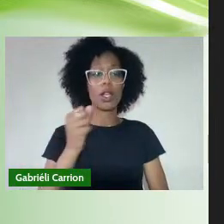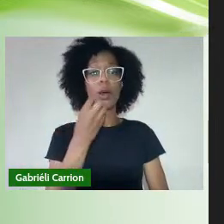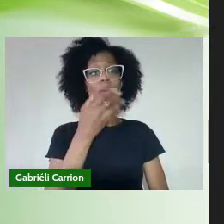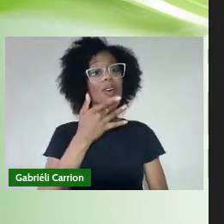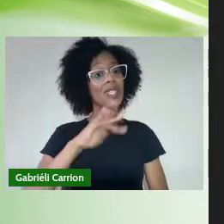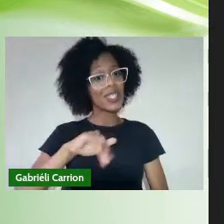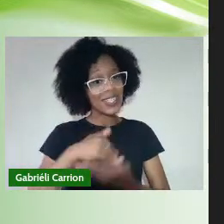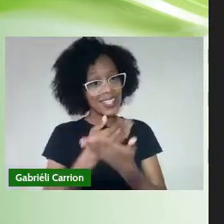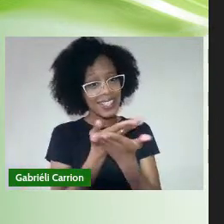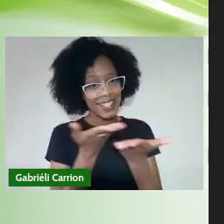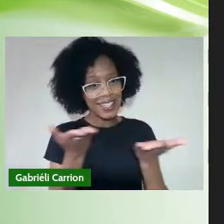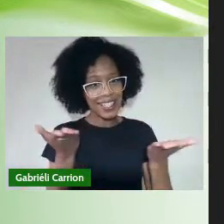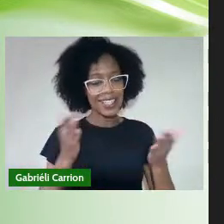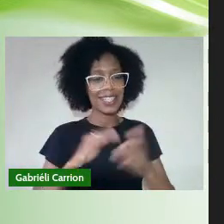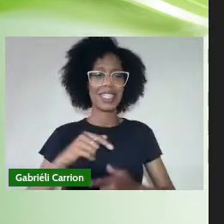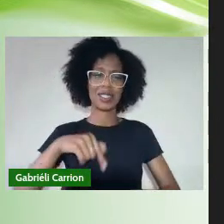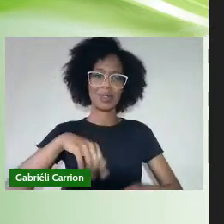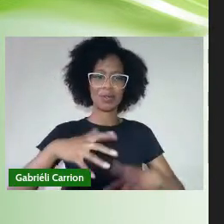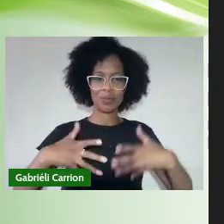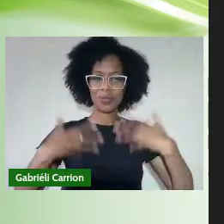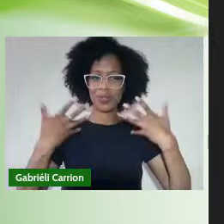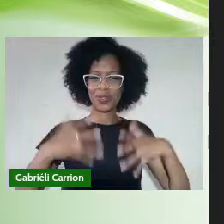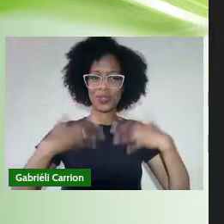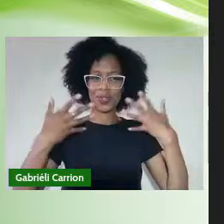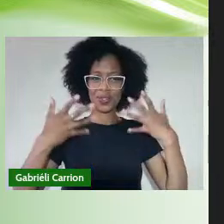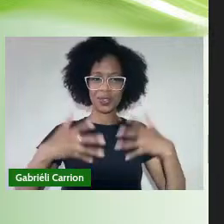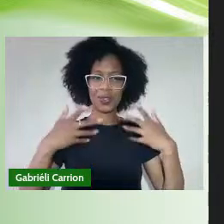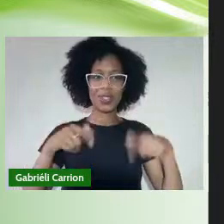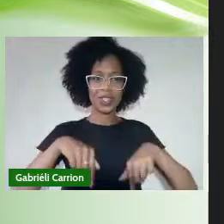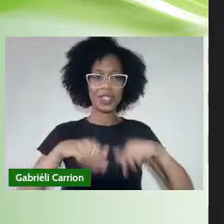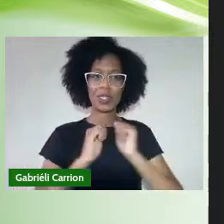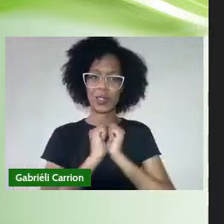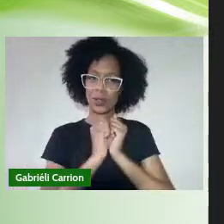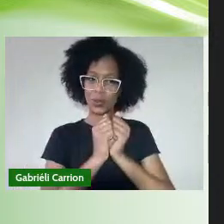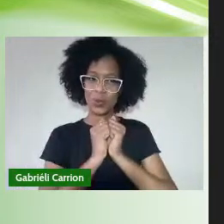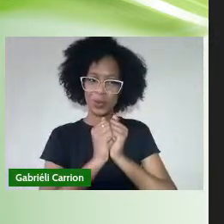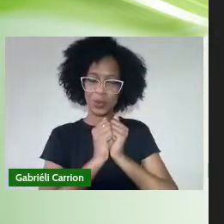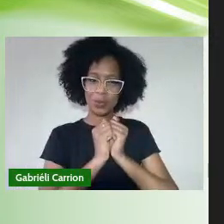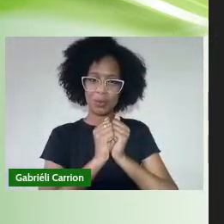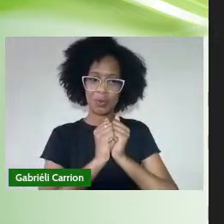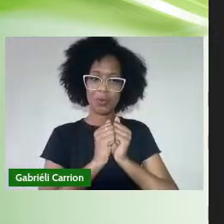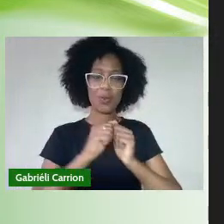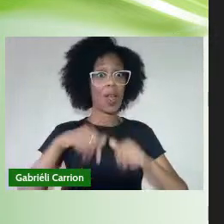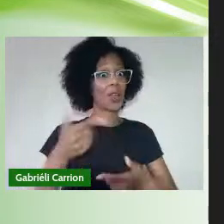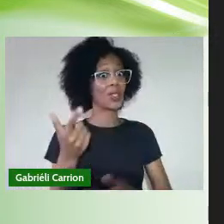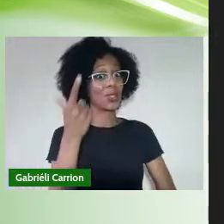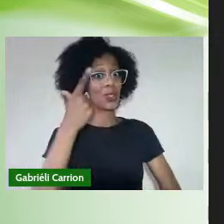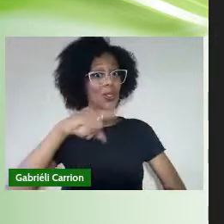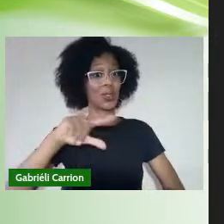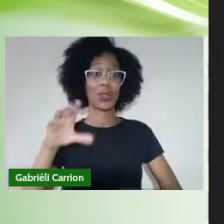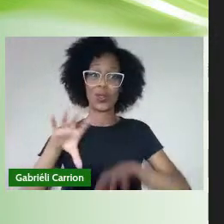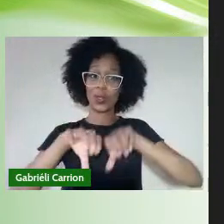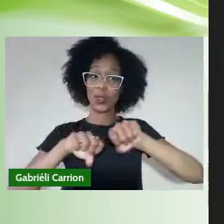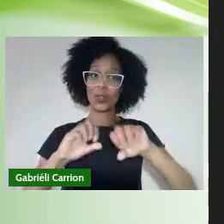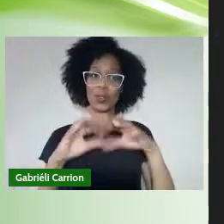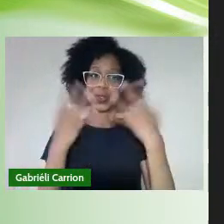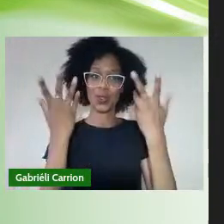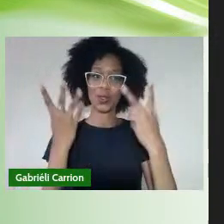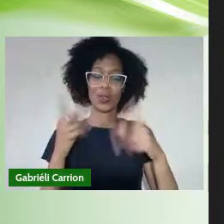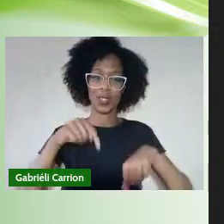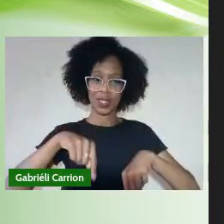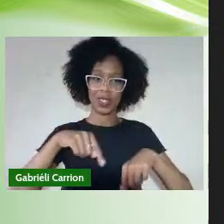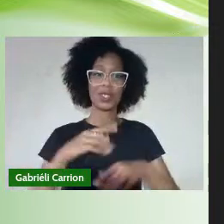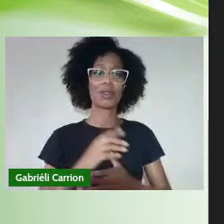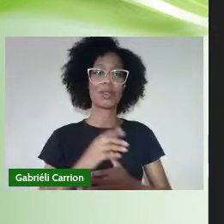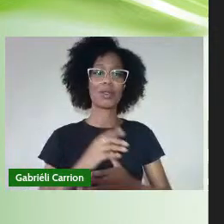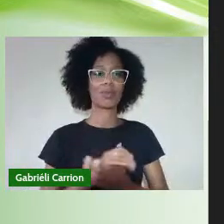é com alegria que nós estamos em mais um evento de colação de grau. Parabéns